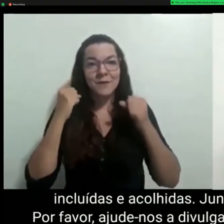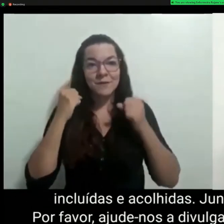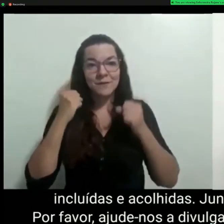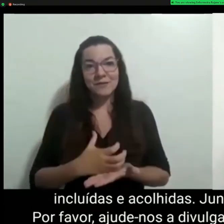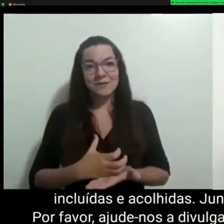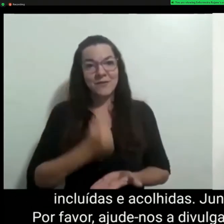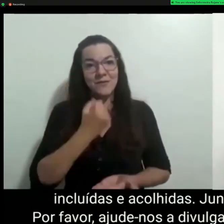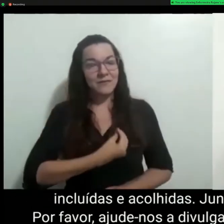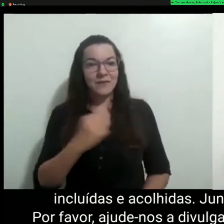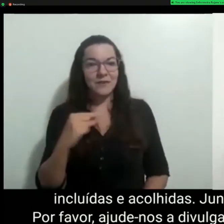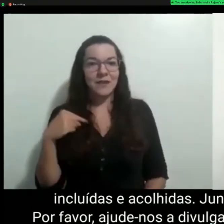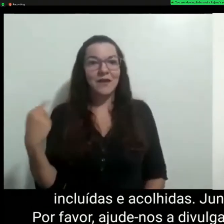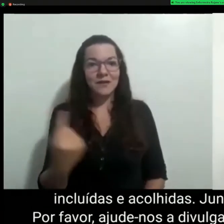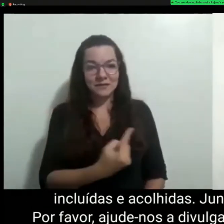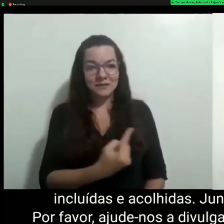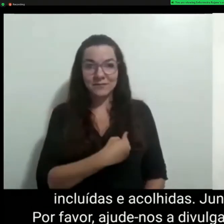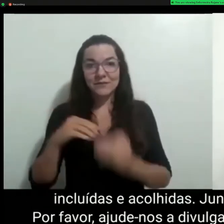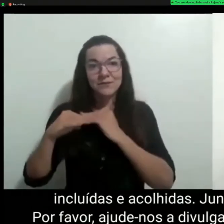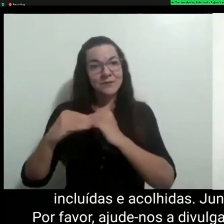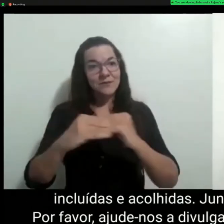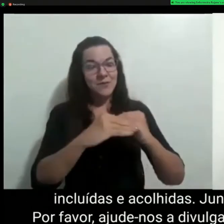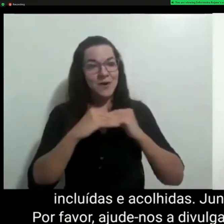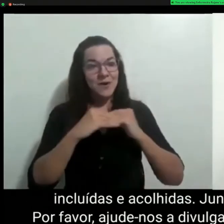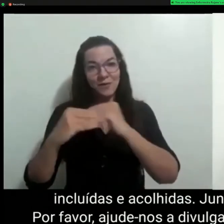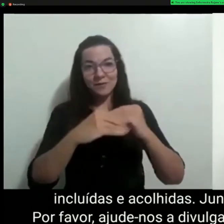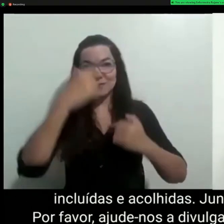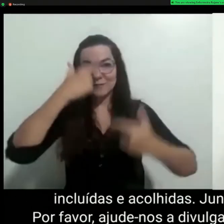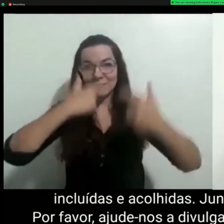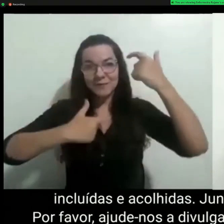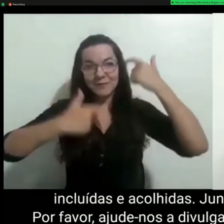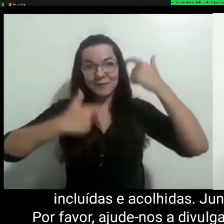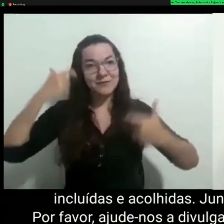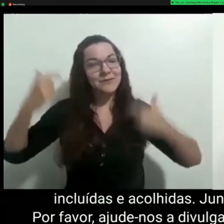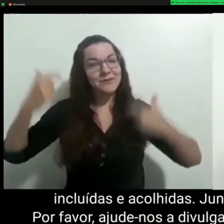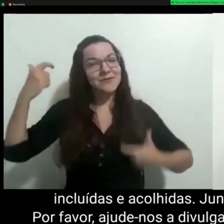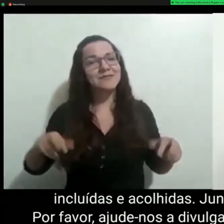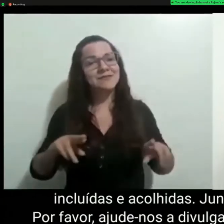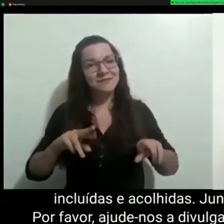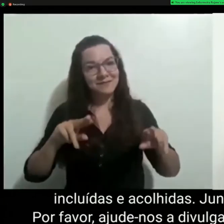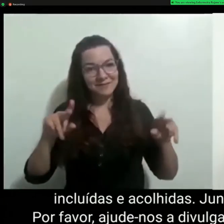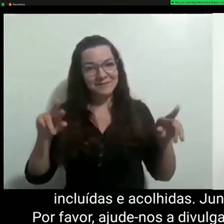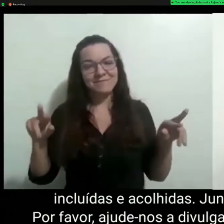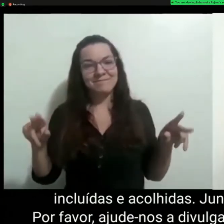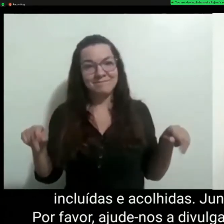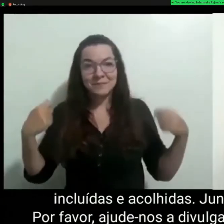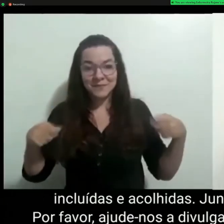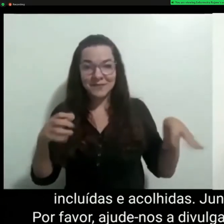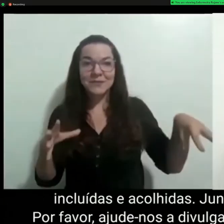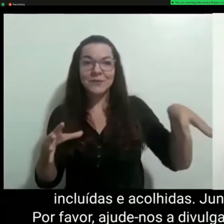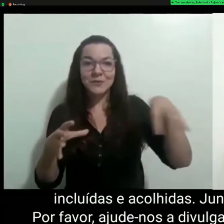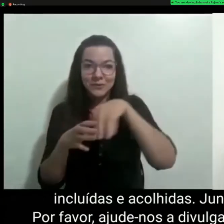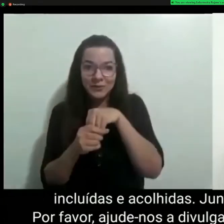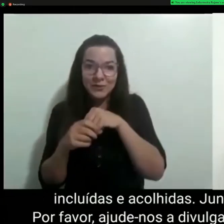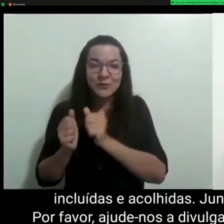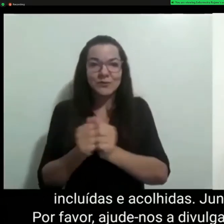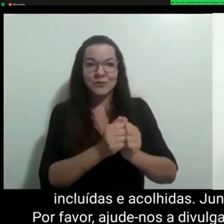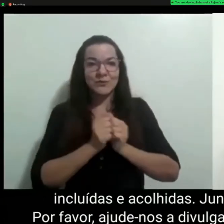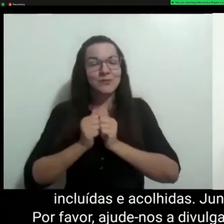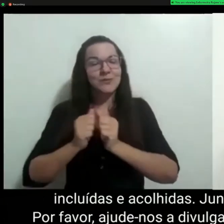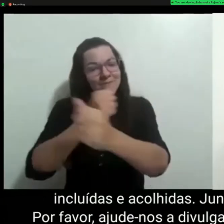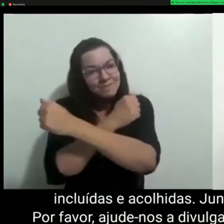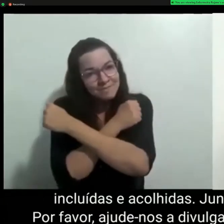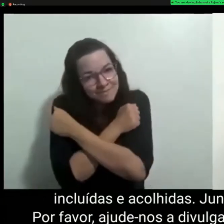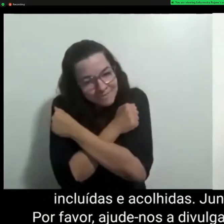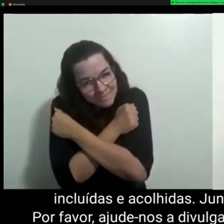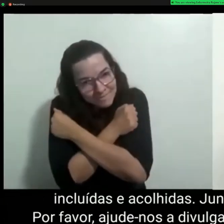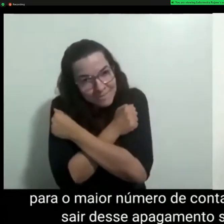Juntas, somos mais fortes. Por favor, ajude-nos a divulgar esse vídeo repassando para o maior número